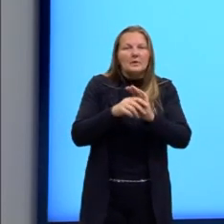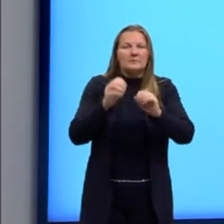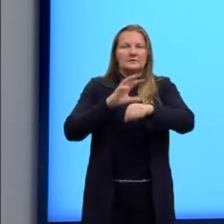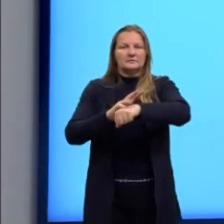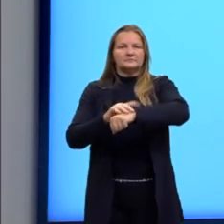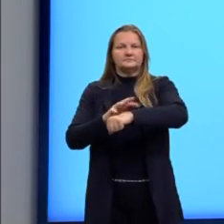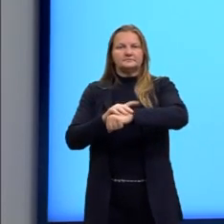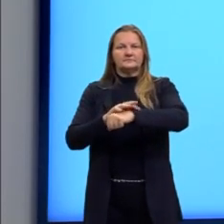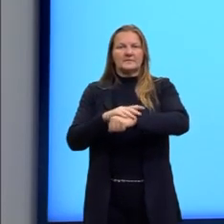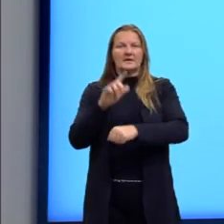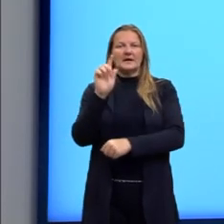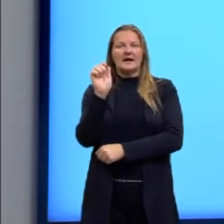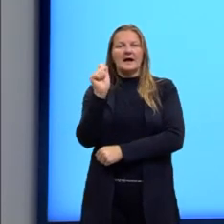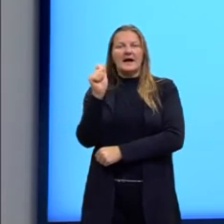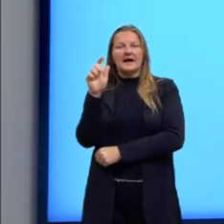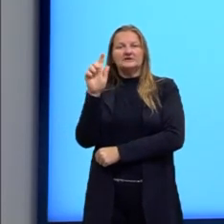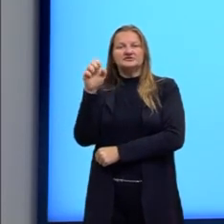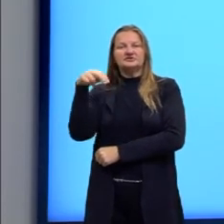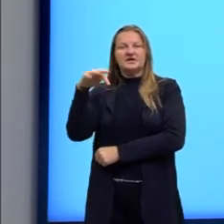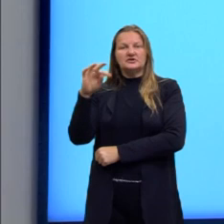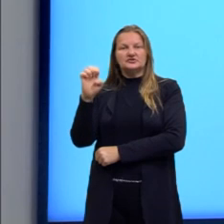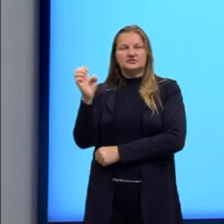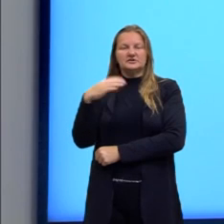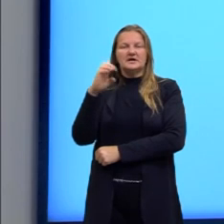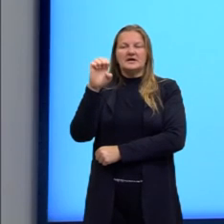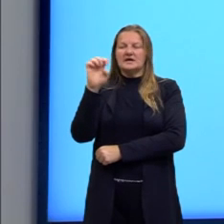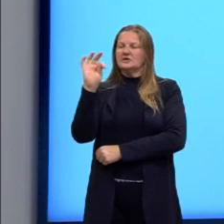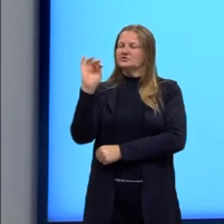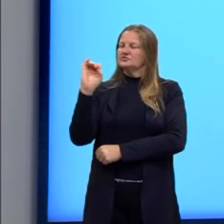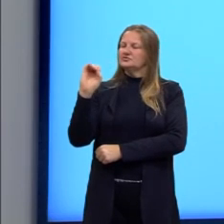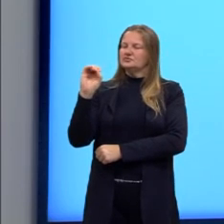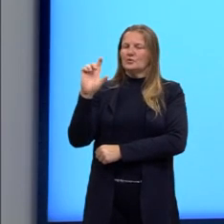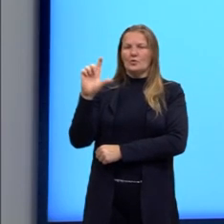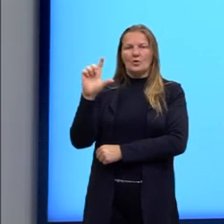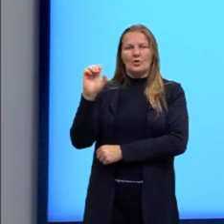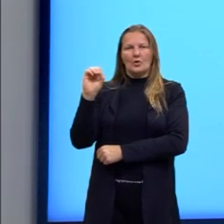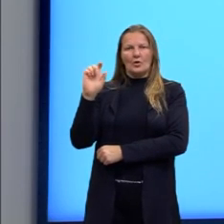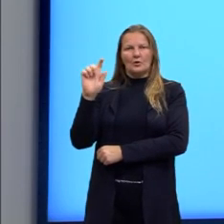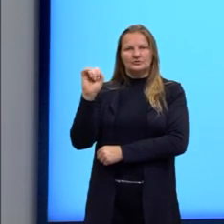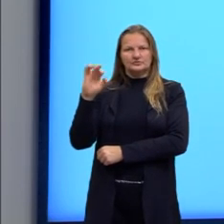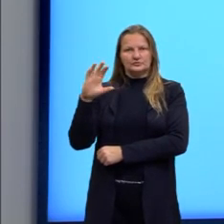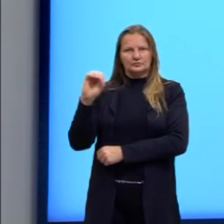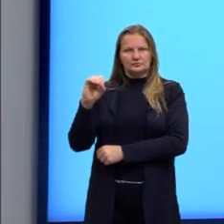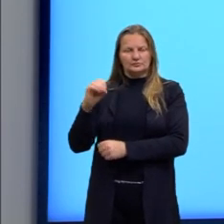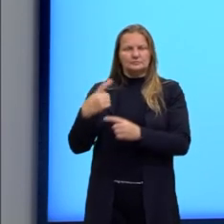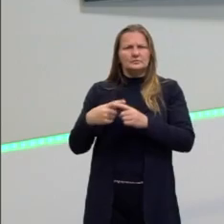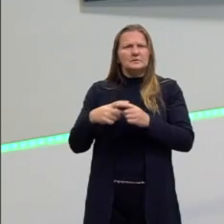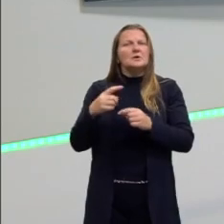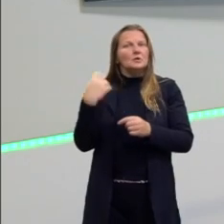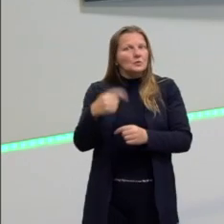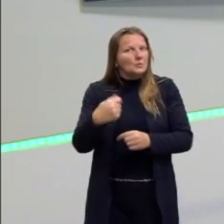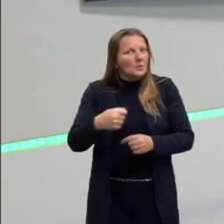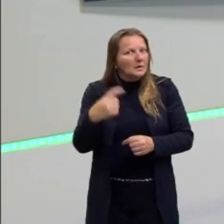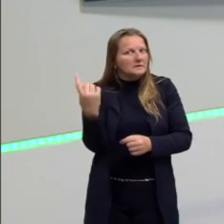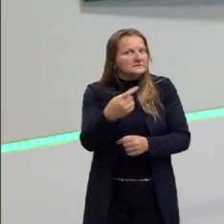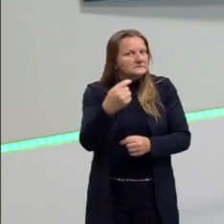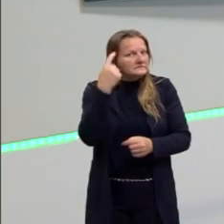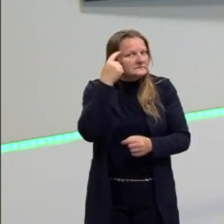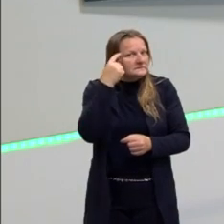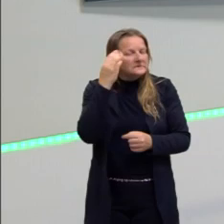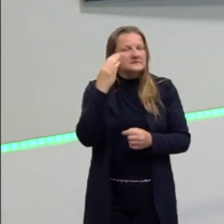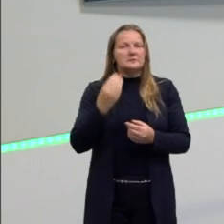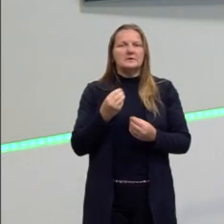agente etiológico. Também é bastante cobrado que nós saibamos, que você saiba